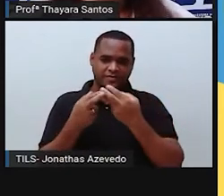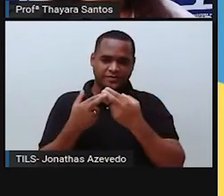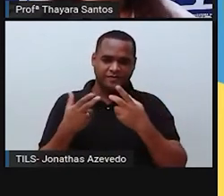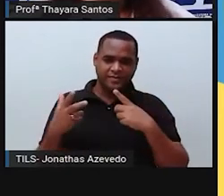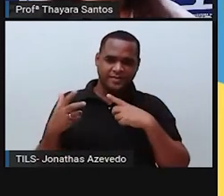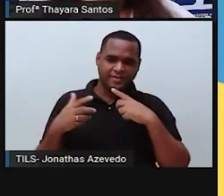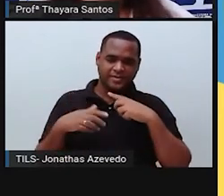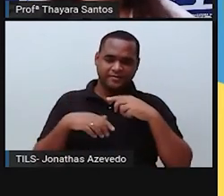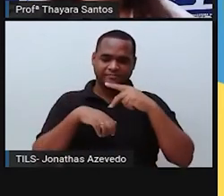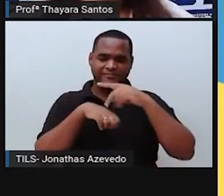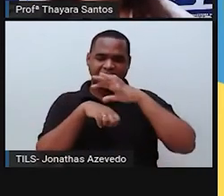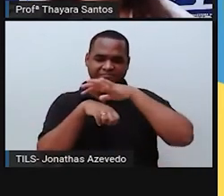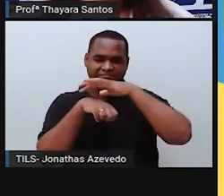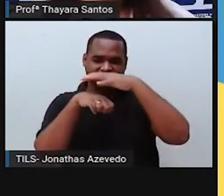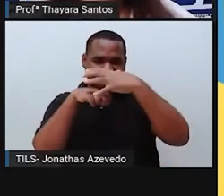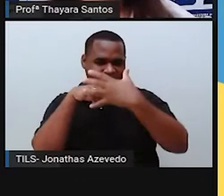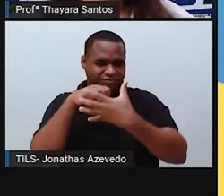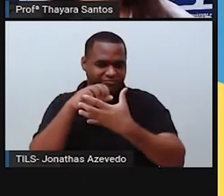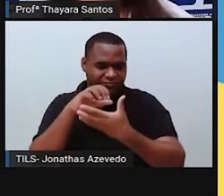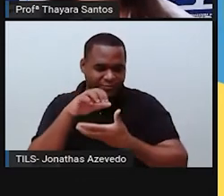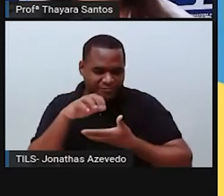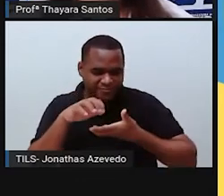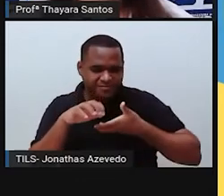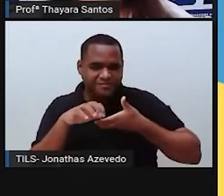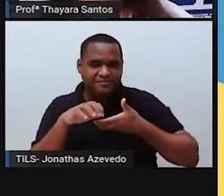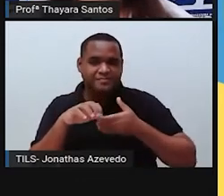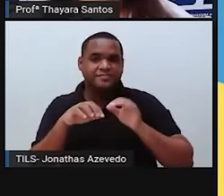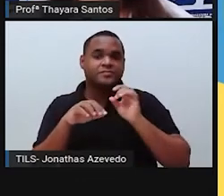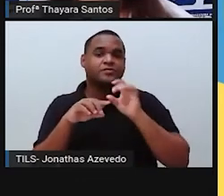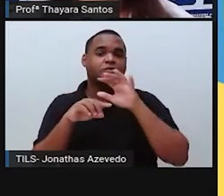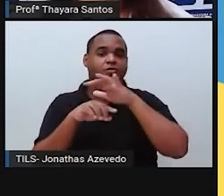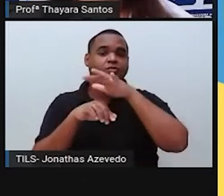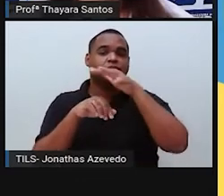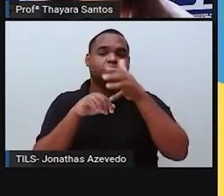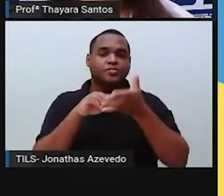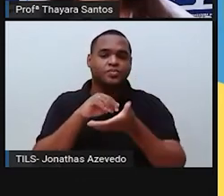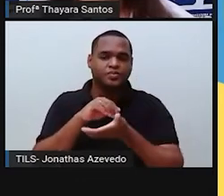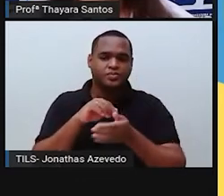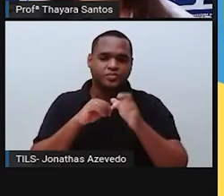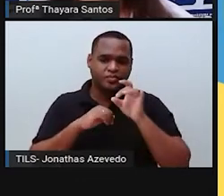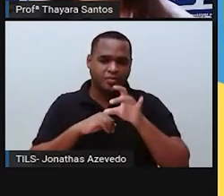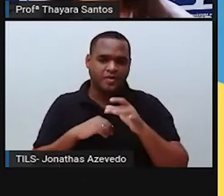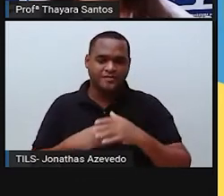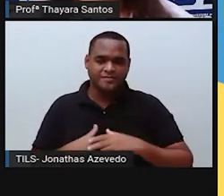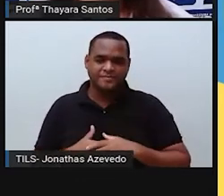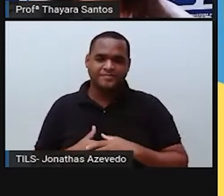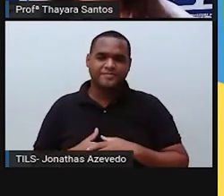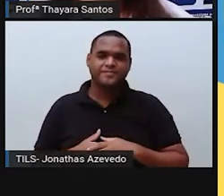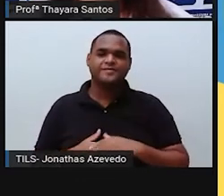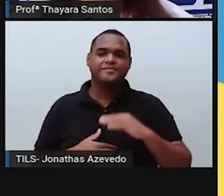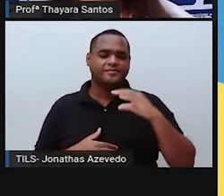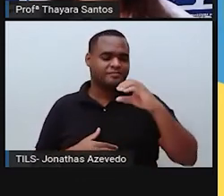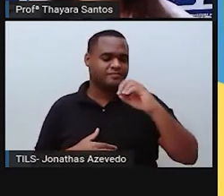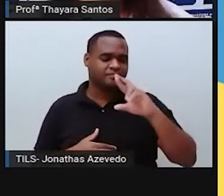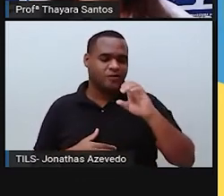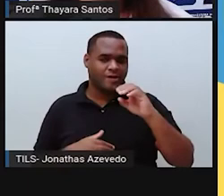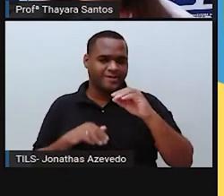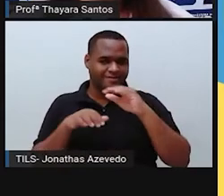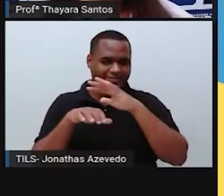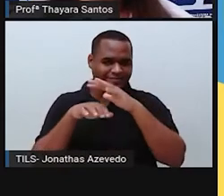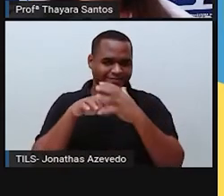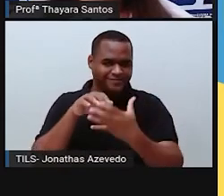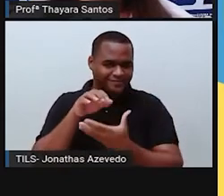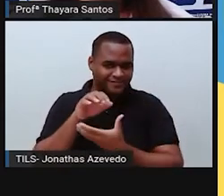da crosta até o núcleo. É só essa camada superficial aqui, entre a crosta e o manto superior.